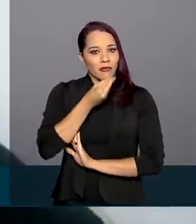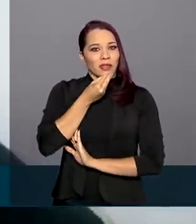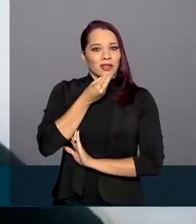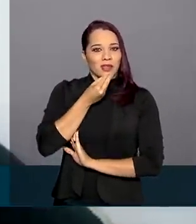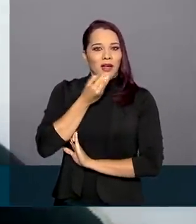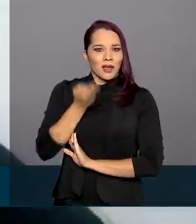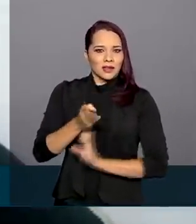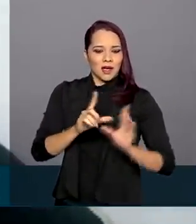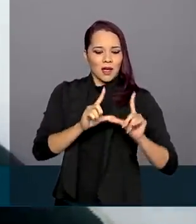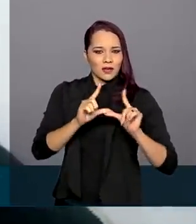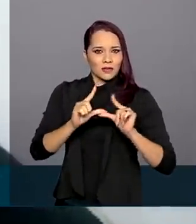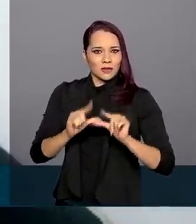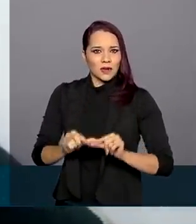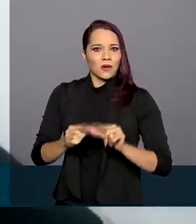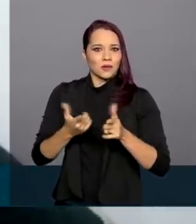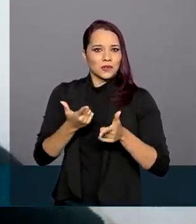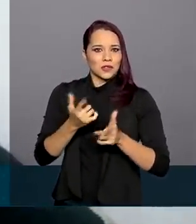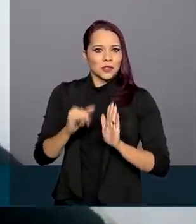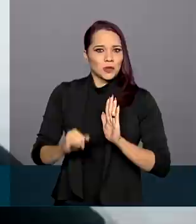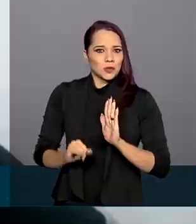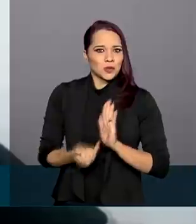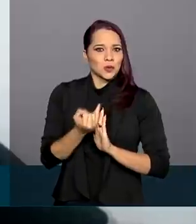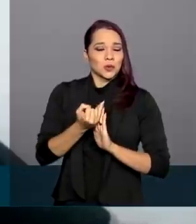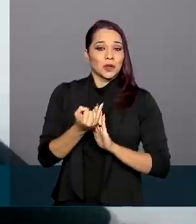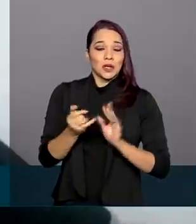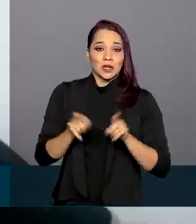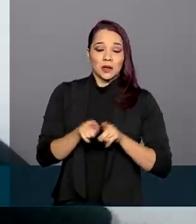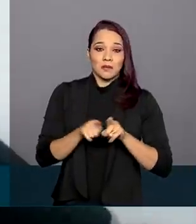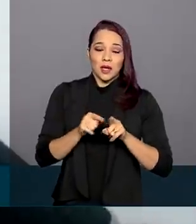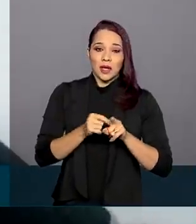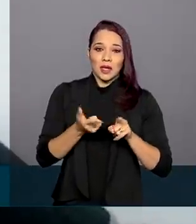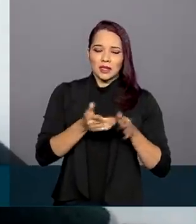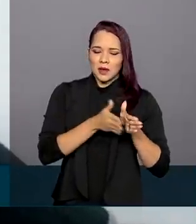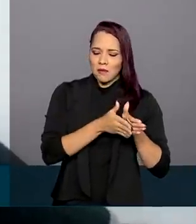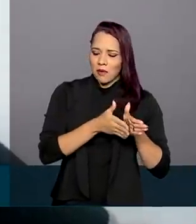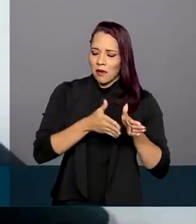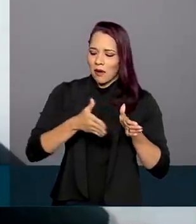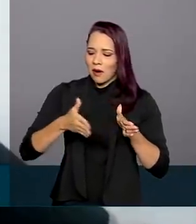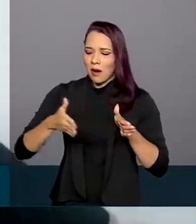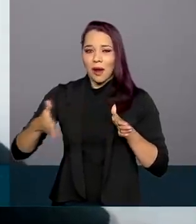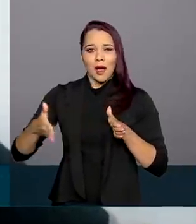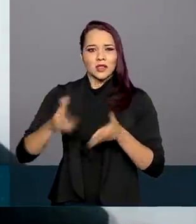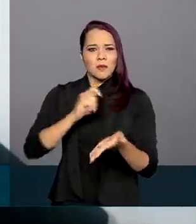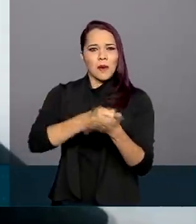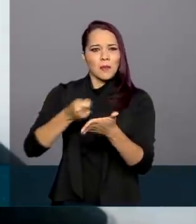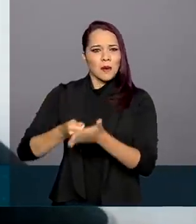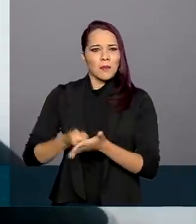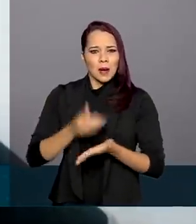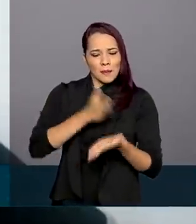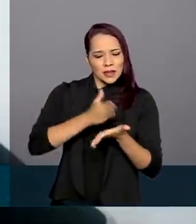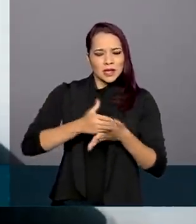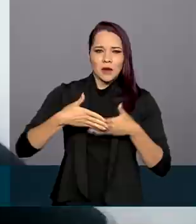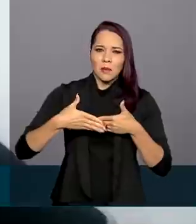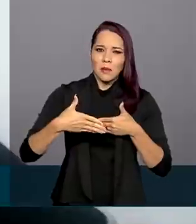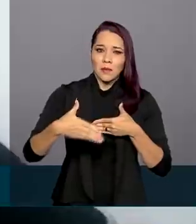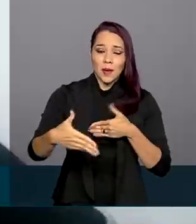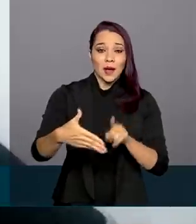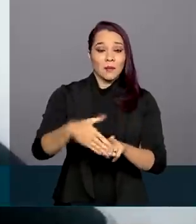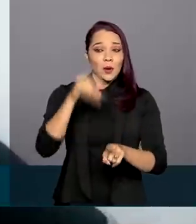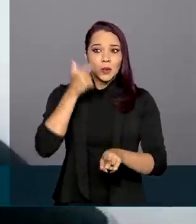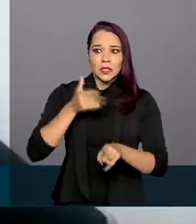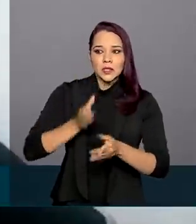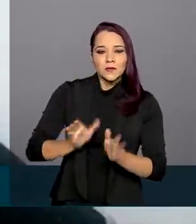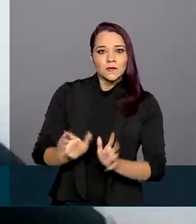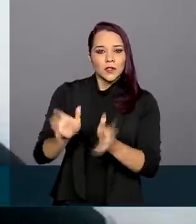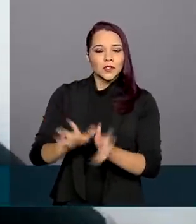redução de encargos e essa dilatação de prazo para pagamento de dívidas, para a gente investir